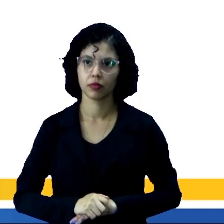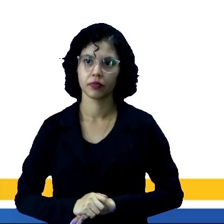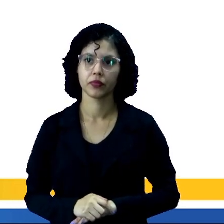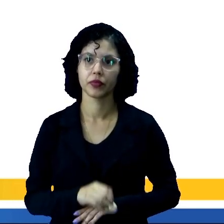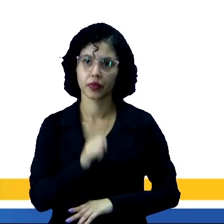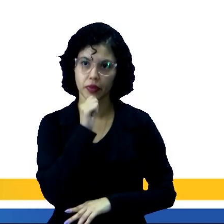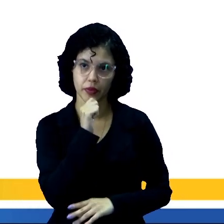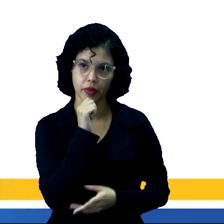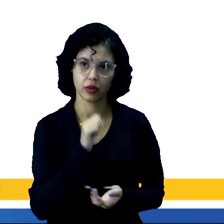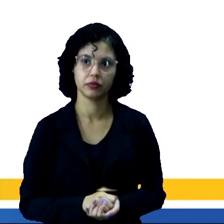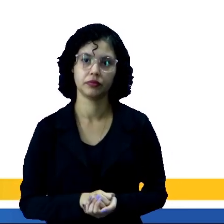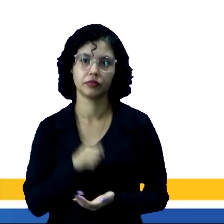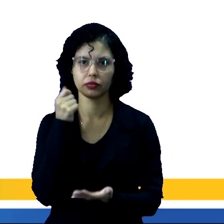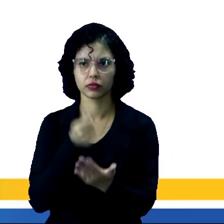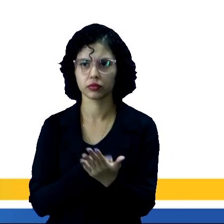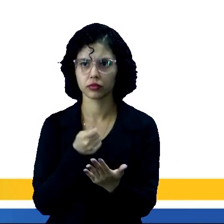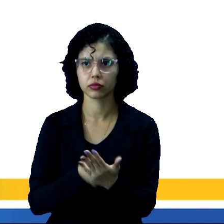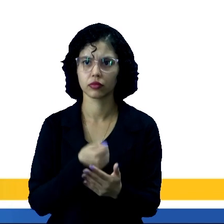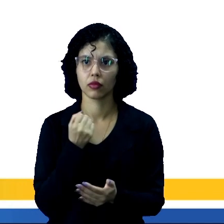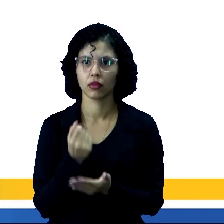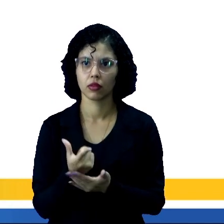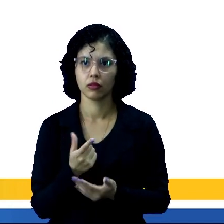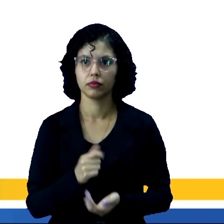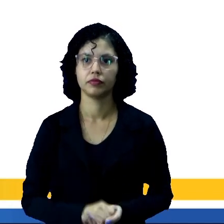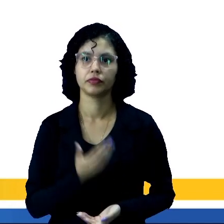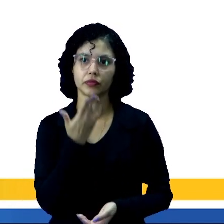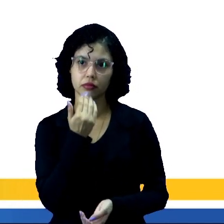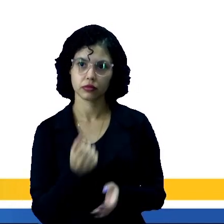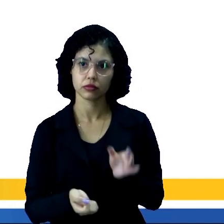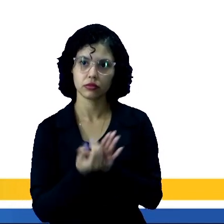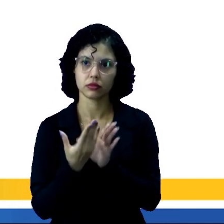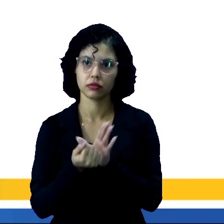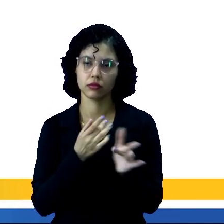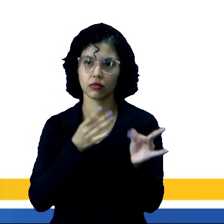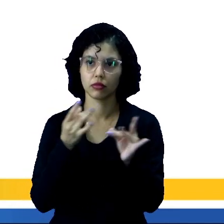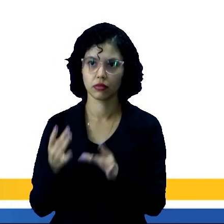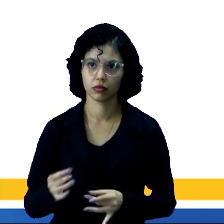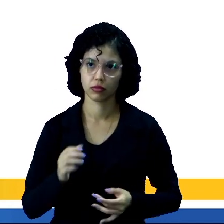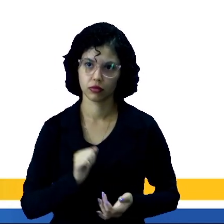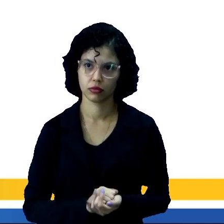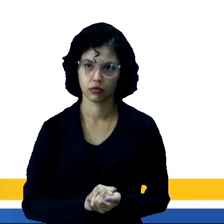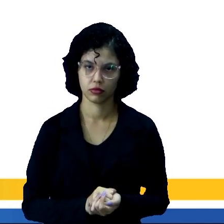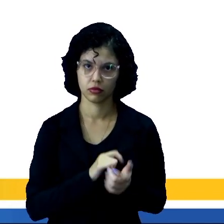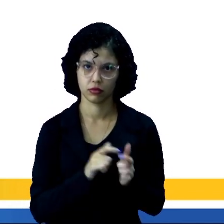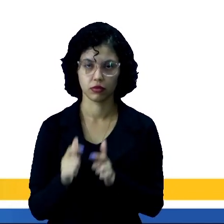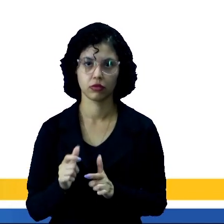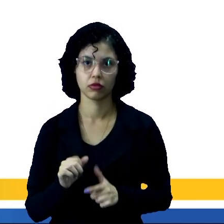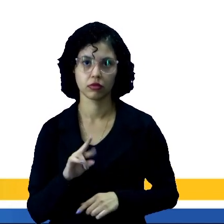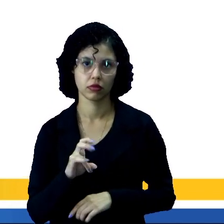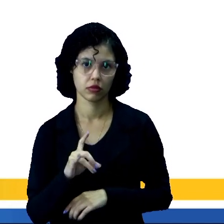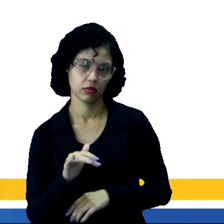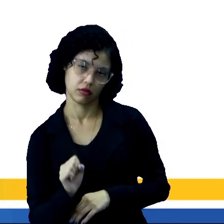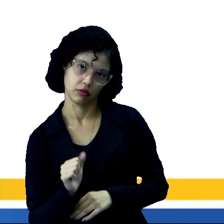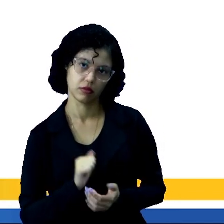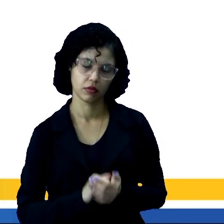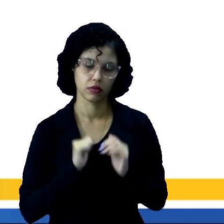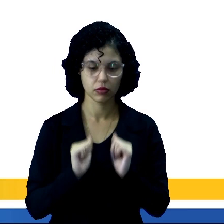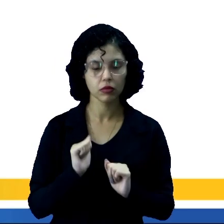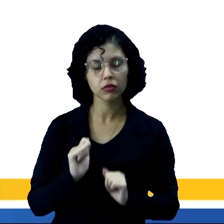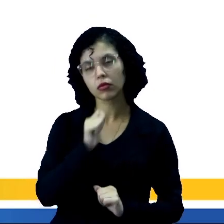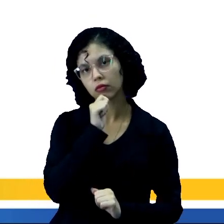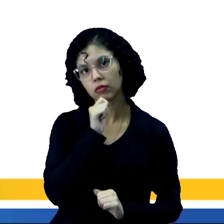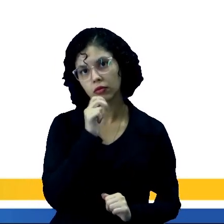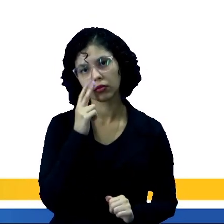Além disso, eram também obrigados a consumir alimentos e produtos vindos nos barracões dos seringais. Então aí nós podemos